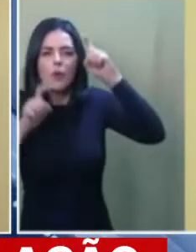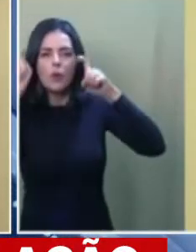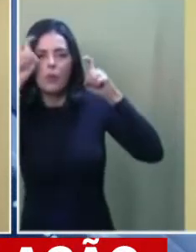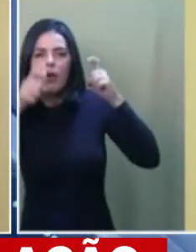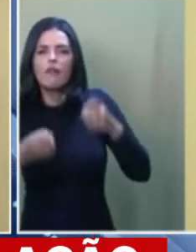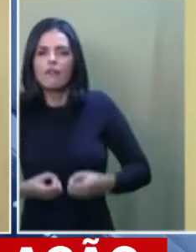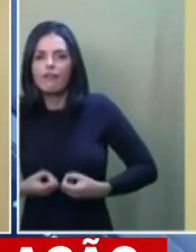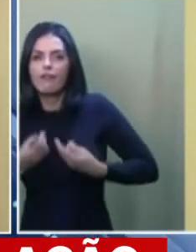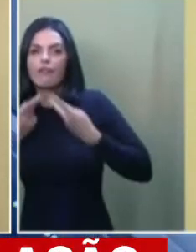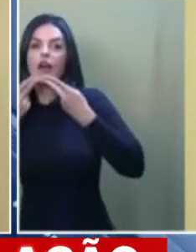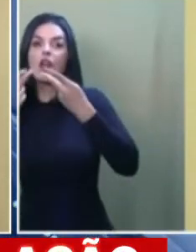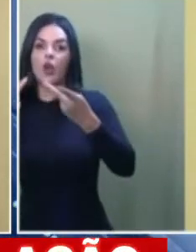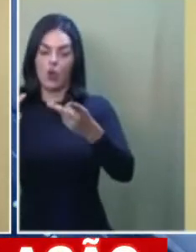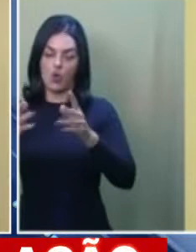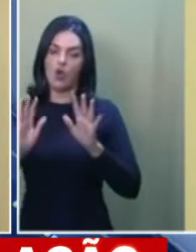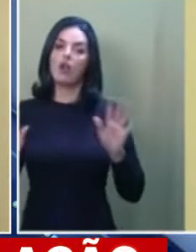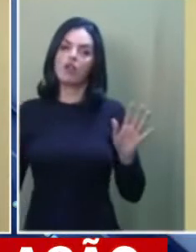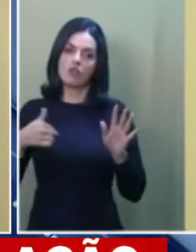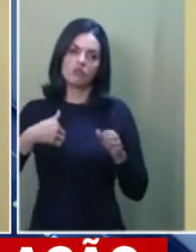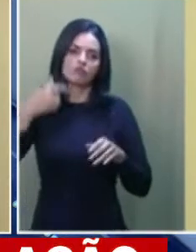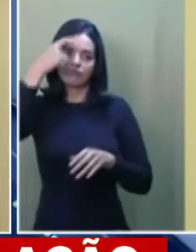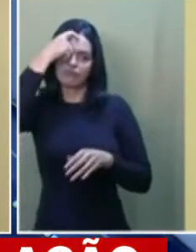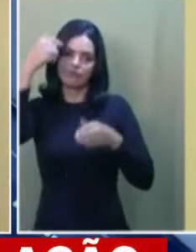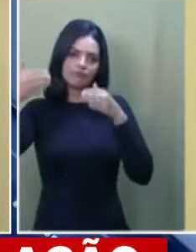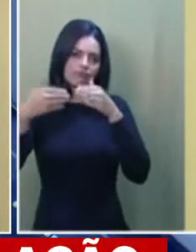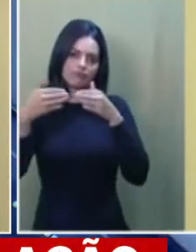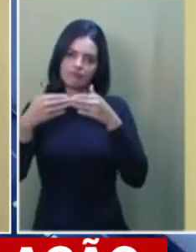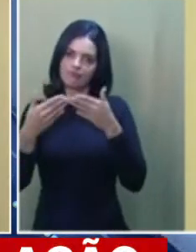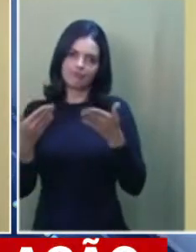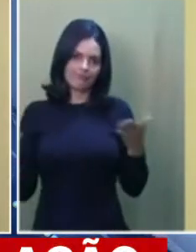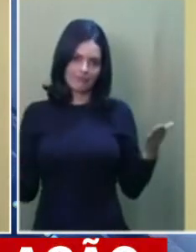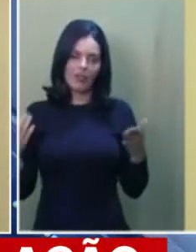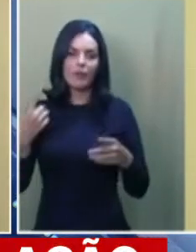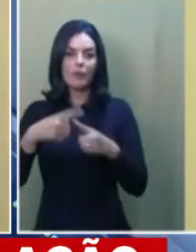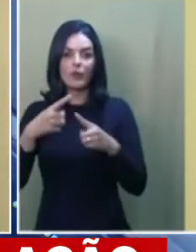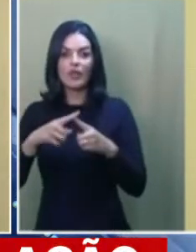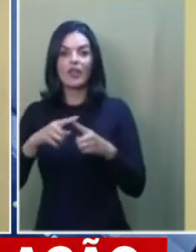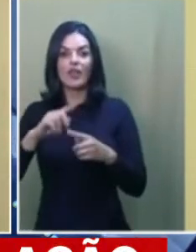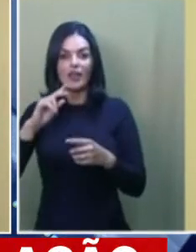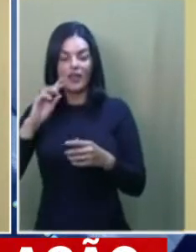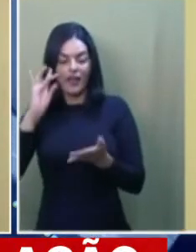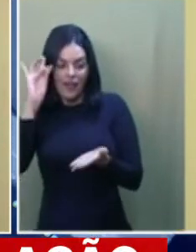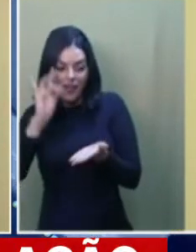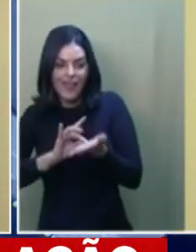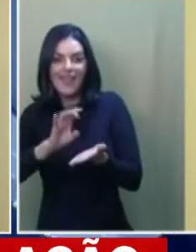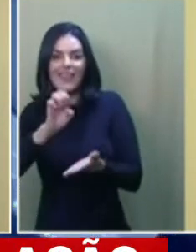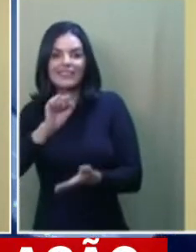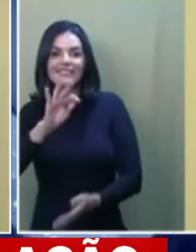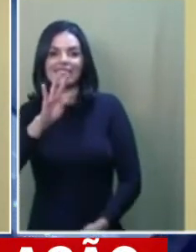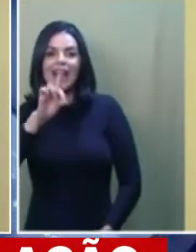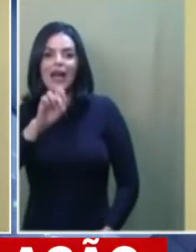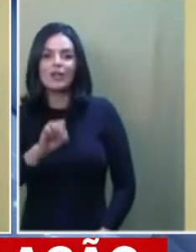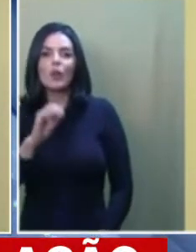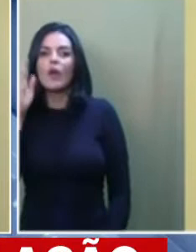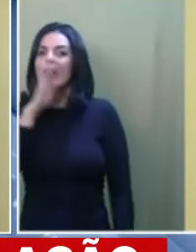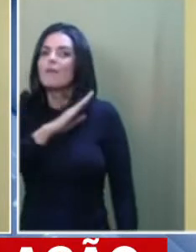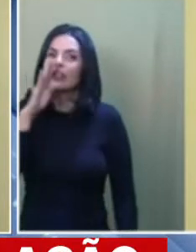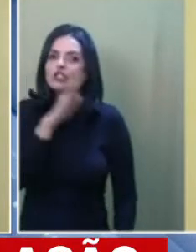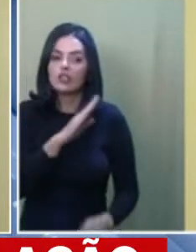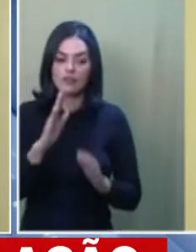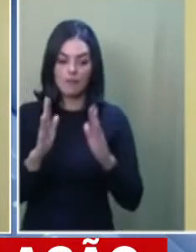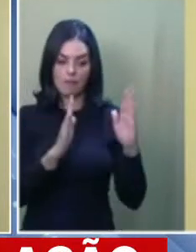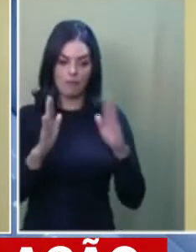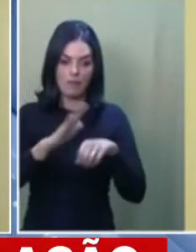está previsto nesta emenda constitucional. Senador, como político experiente que o senhor é, por passagem com tantos